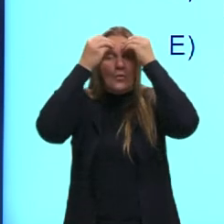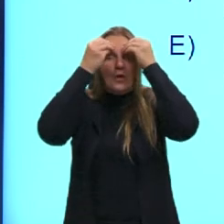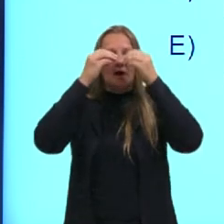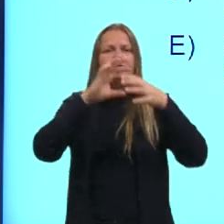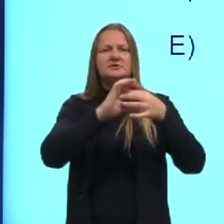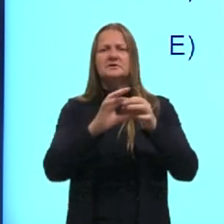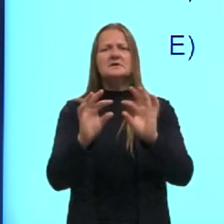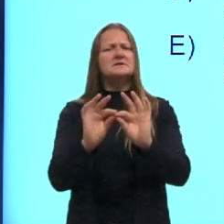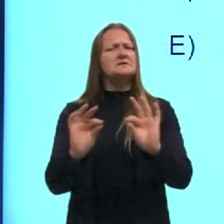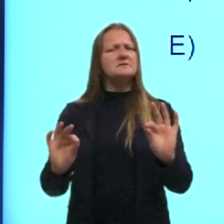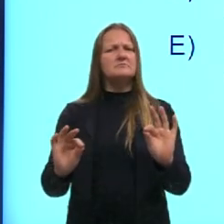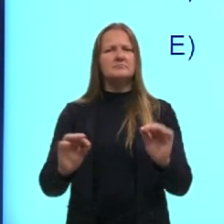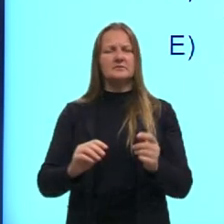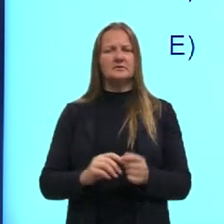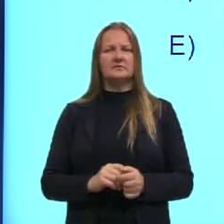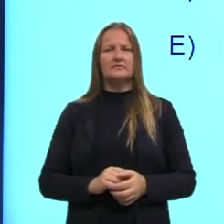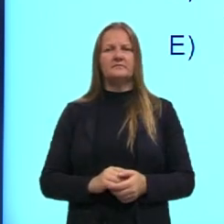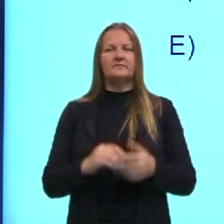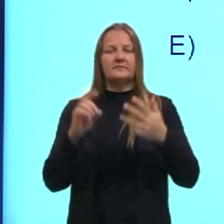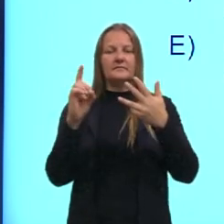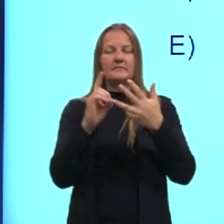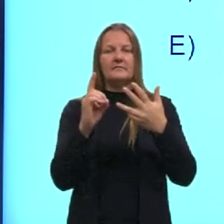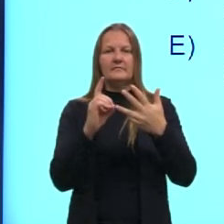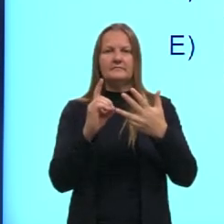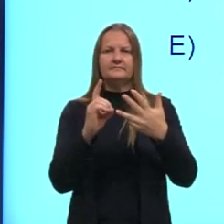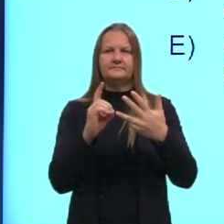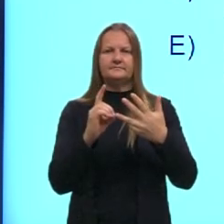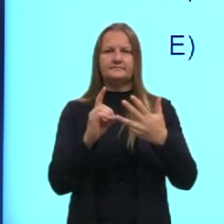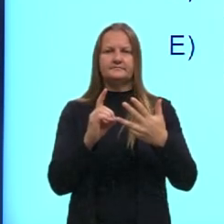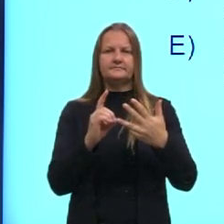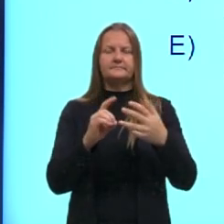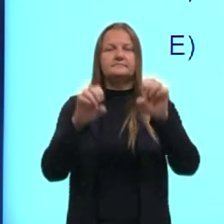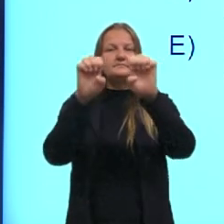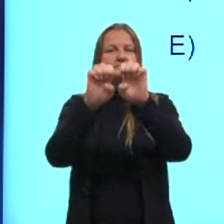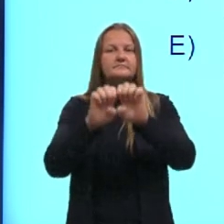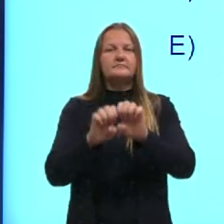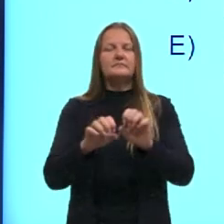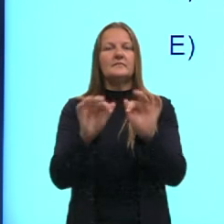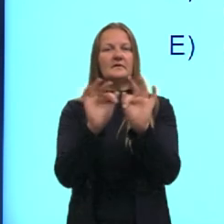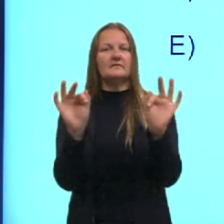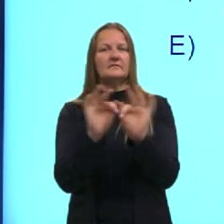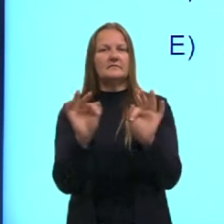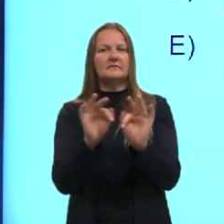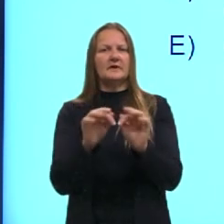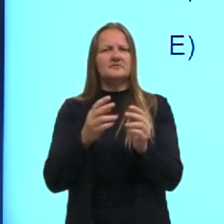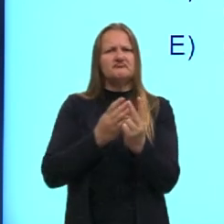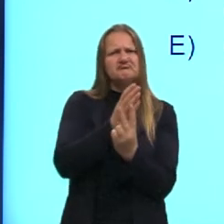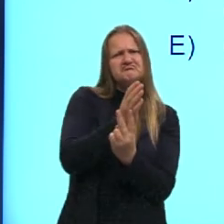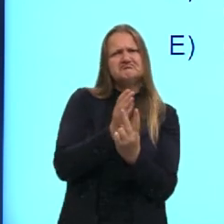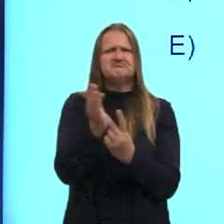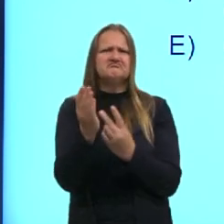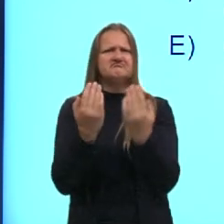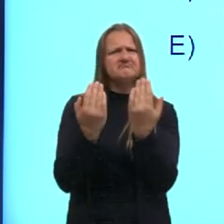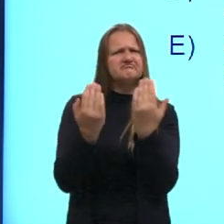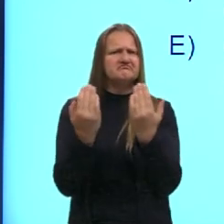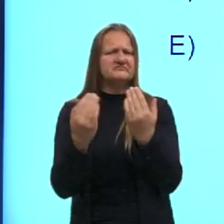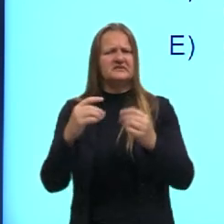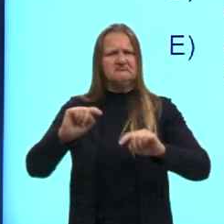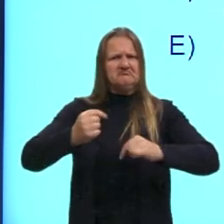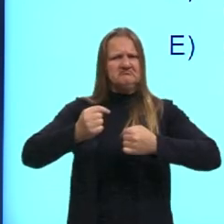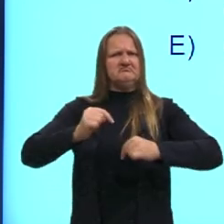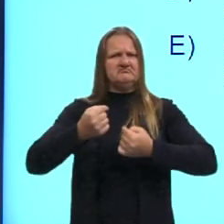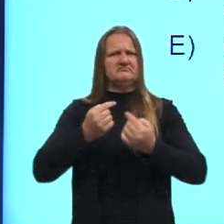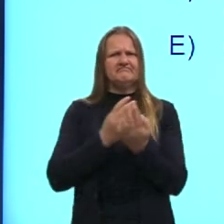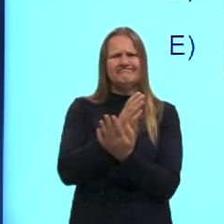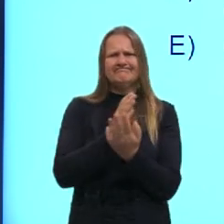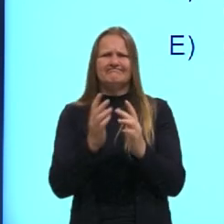simples. Letra D da estruturação de frases ambíguas construindo efeitos de